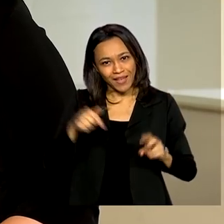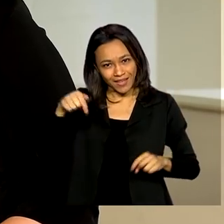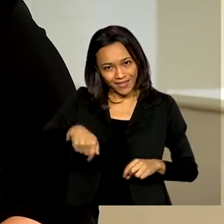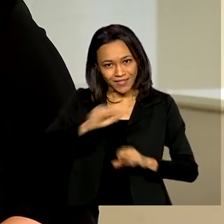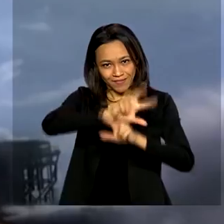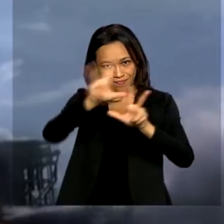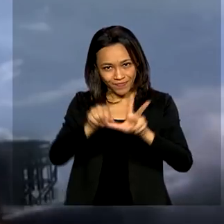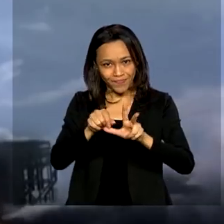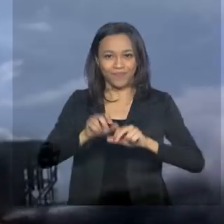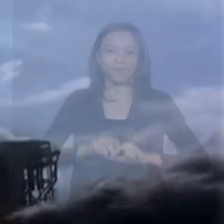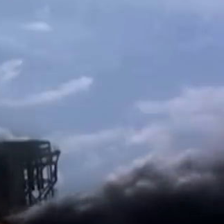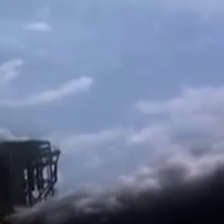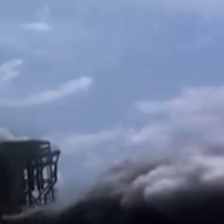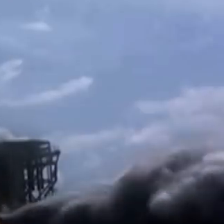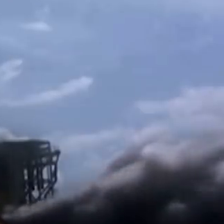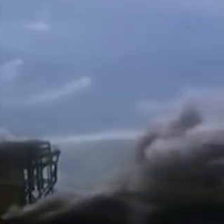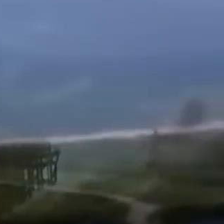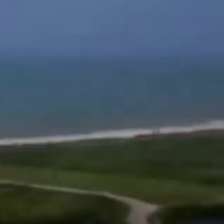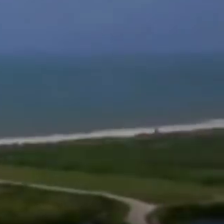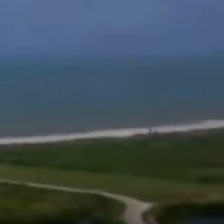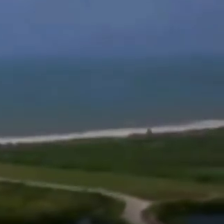TV Brasil. e